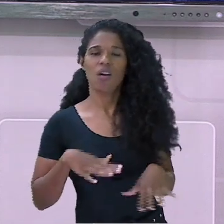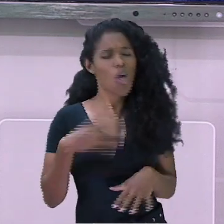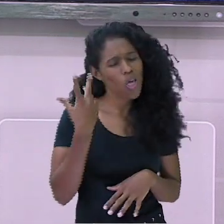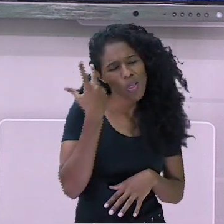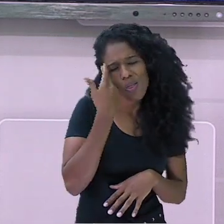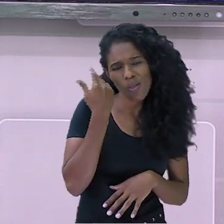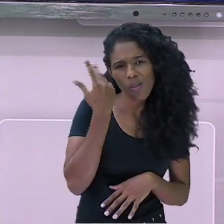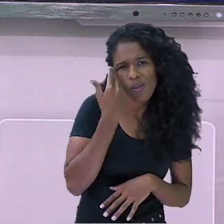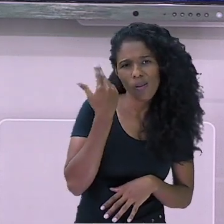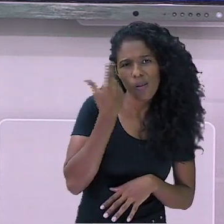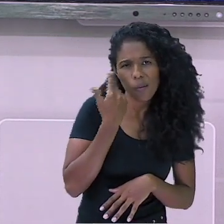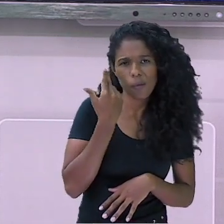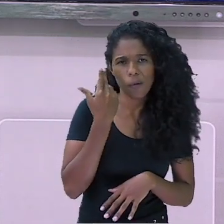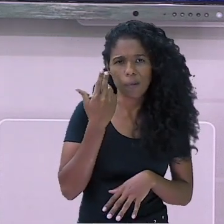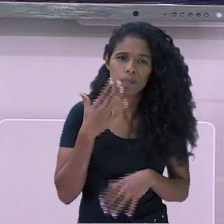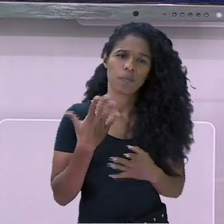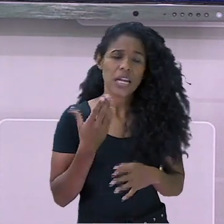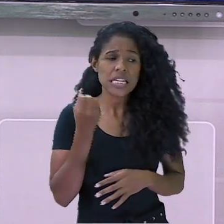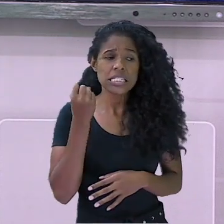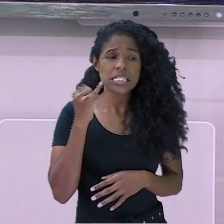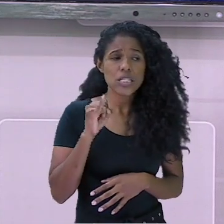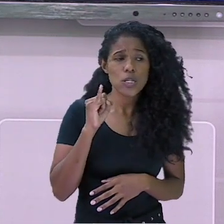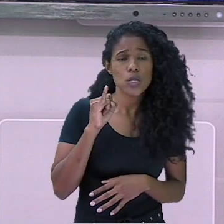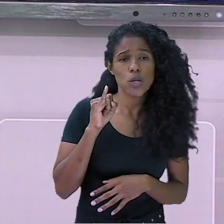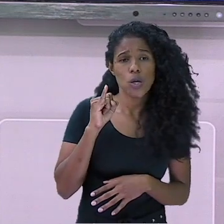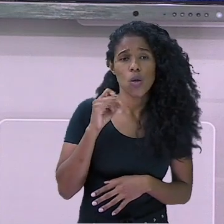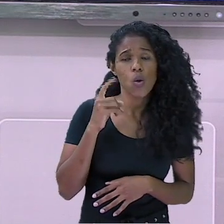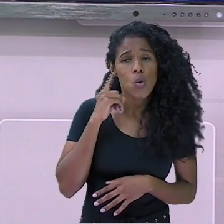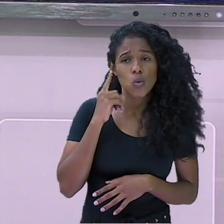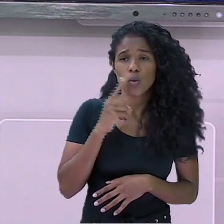a não ser que lhe peçam para falar mais devagar.